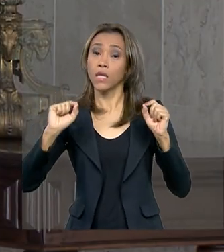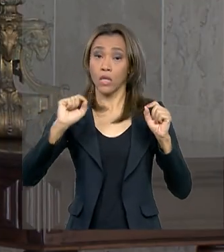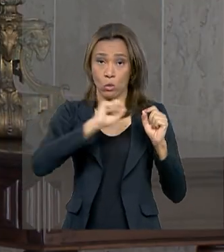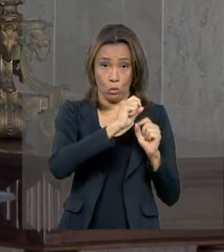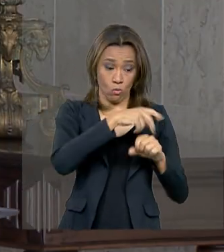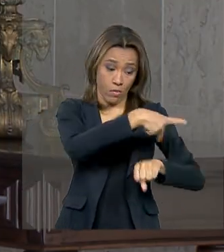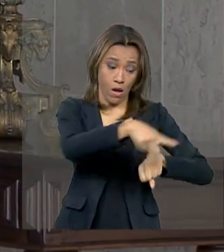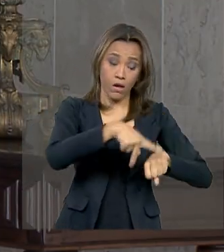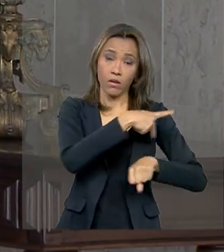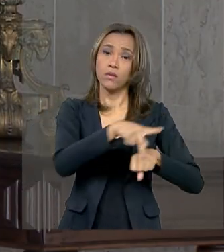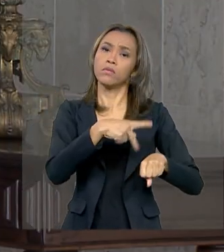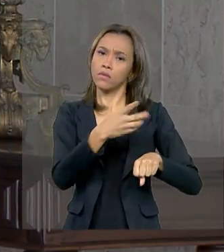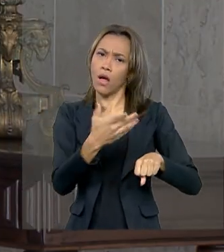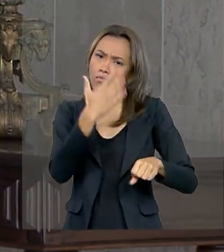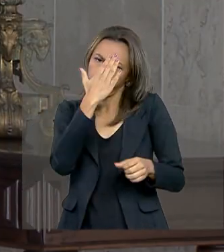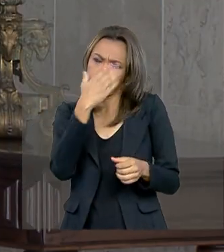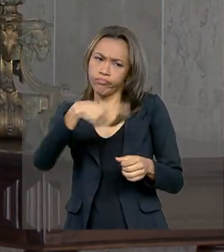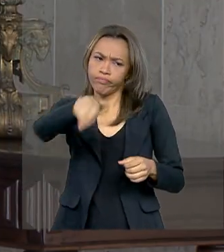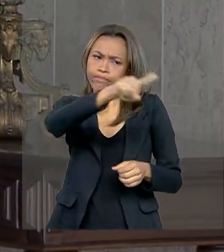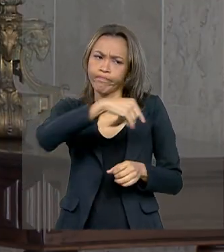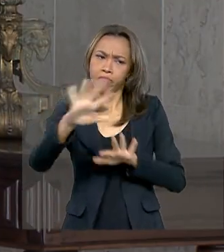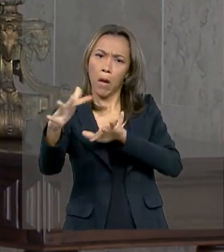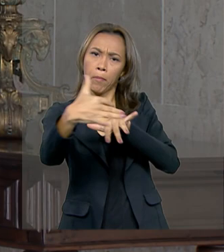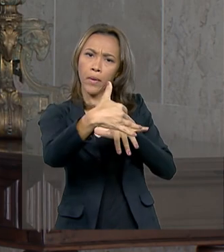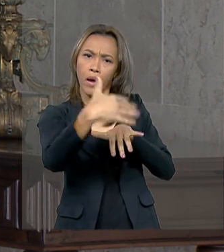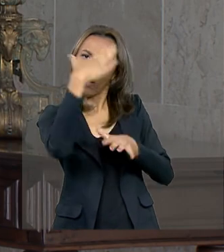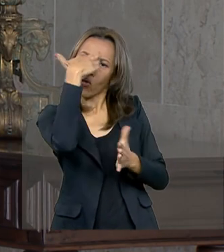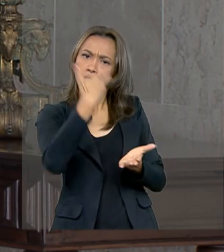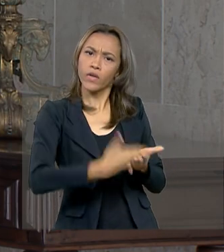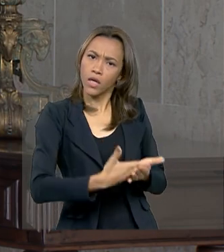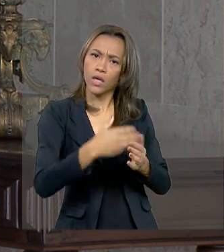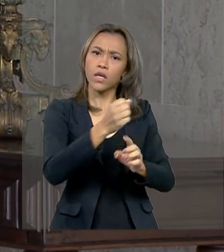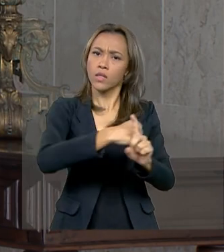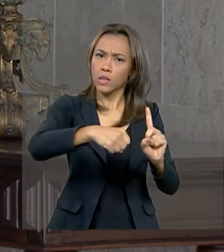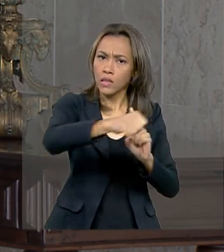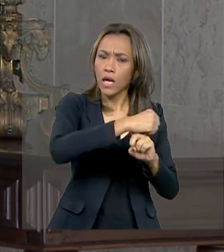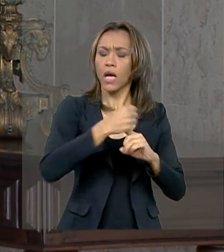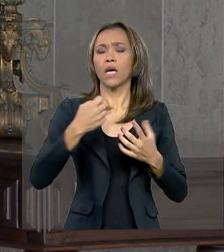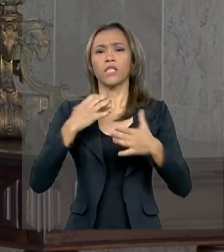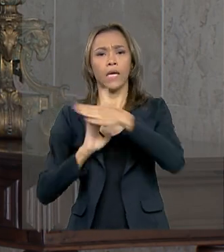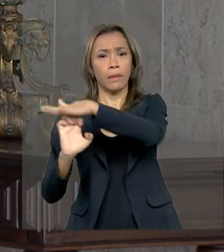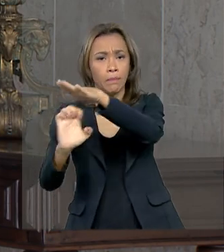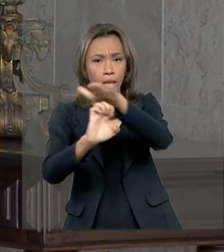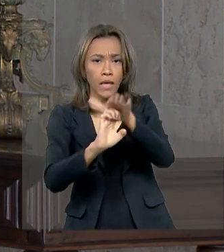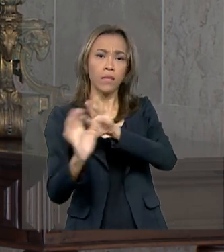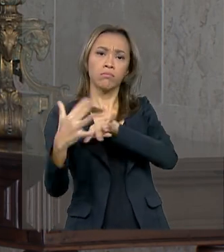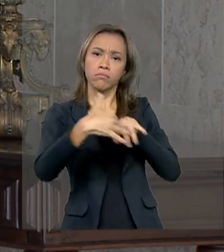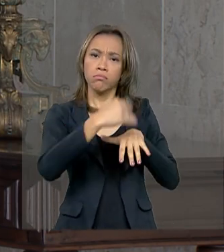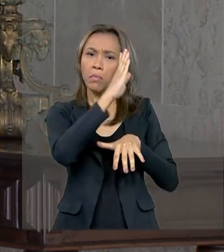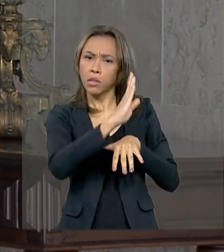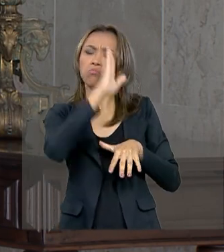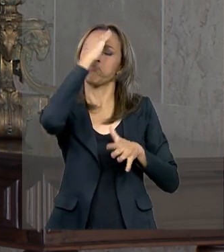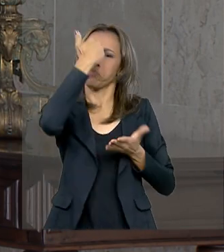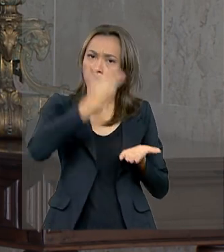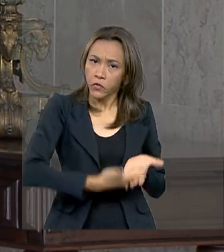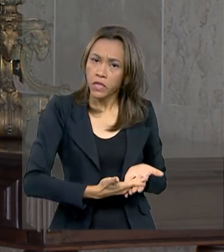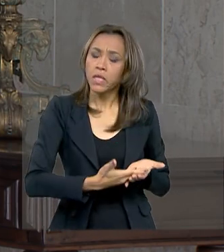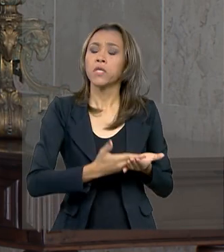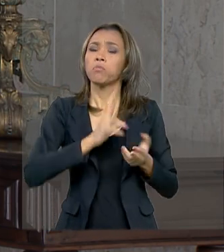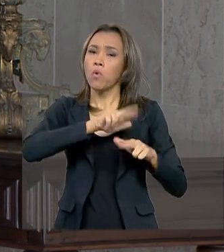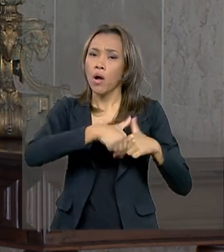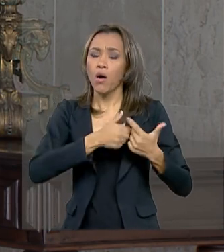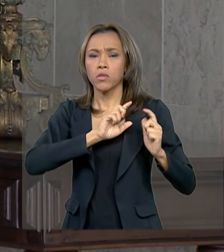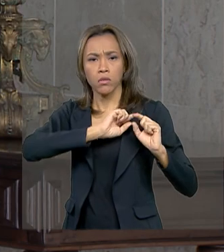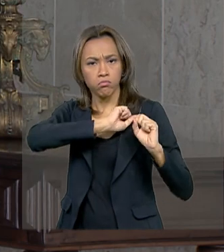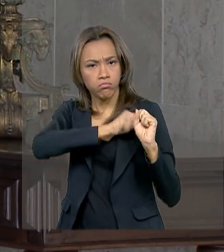a confiança tanto da população quanto dos investidores estrangeiros graças ao trabalho desenvolvido pelo presidente Jair Bolsonaro, que vem